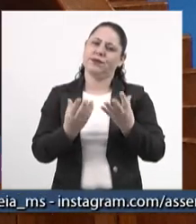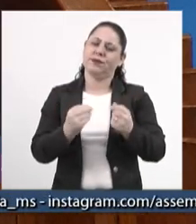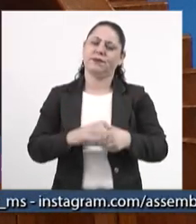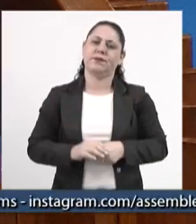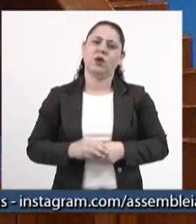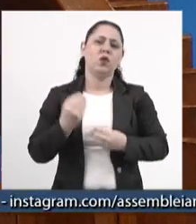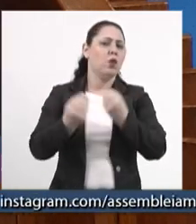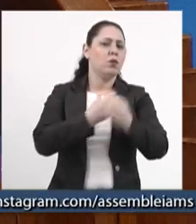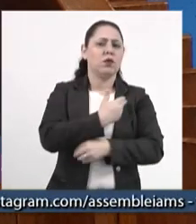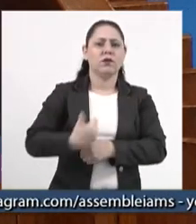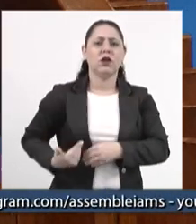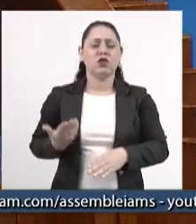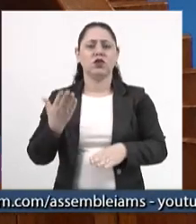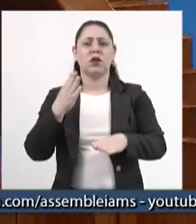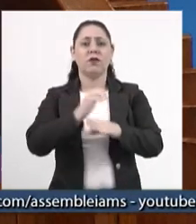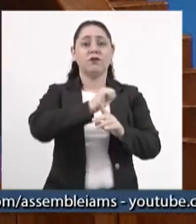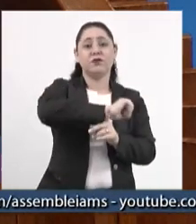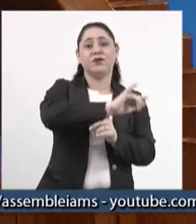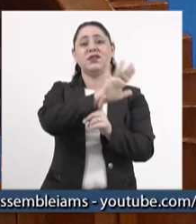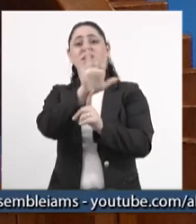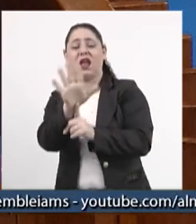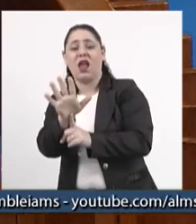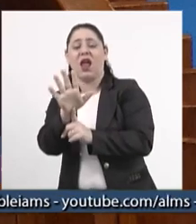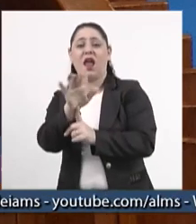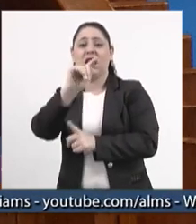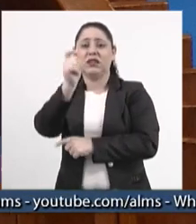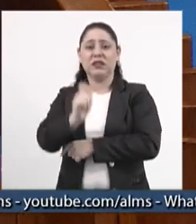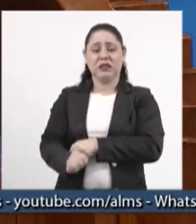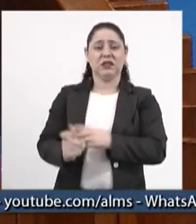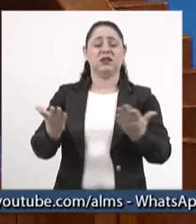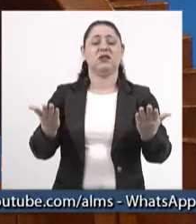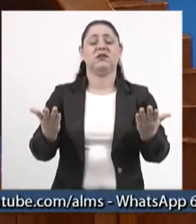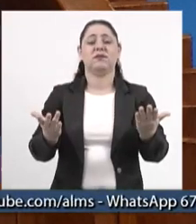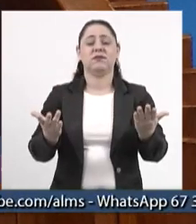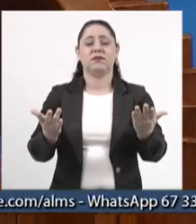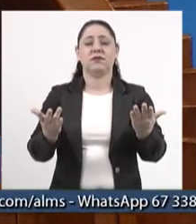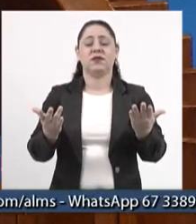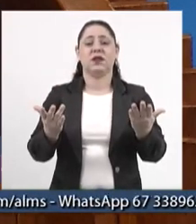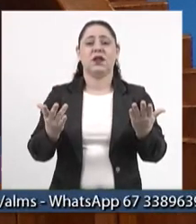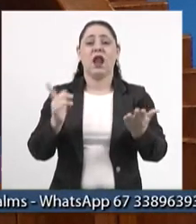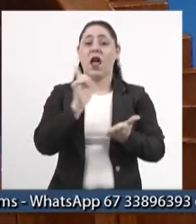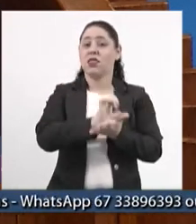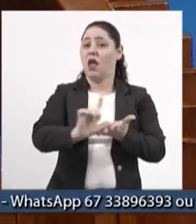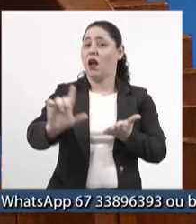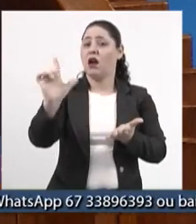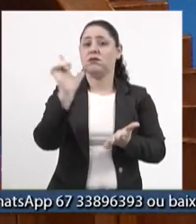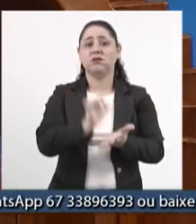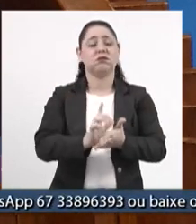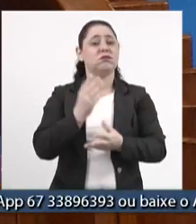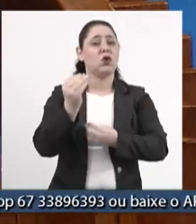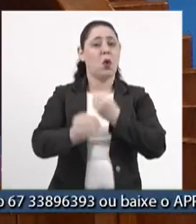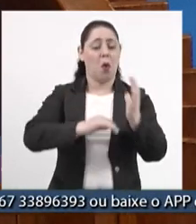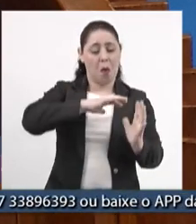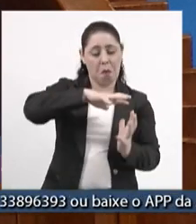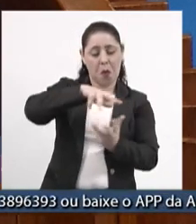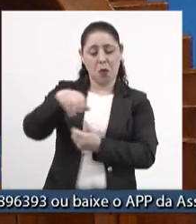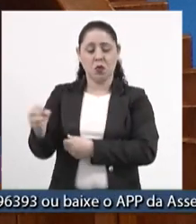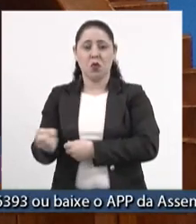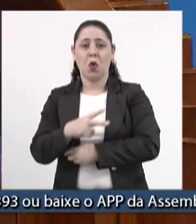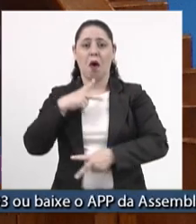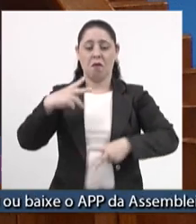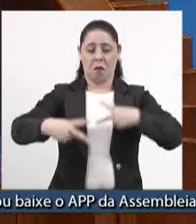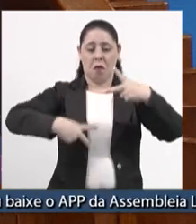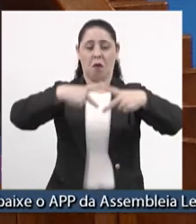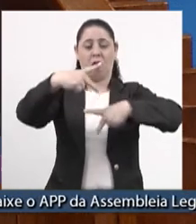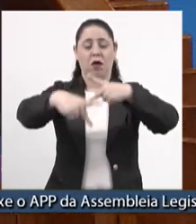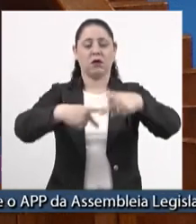que esse governador vai ajudar Figueirão, a Naurilândia, Ladário, Mundo Novo, Paranhos,